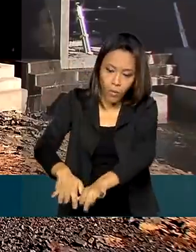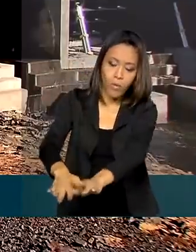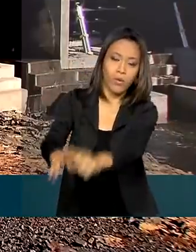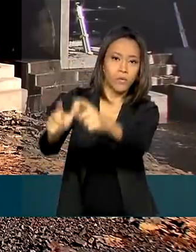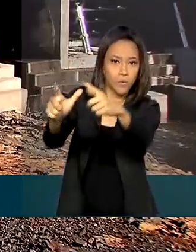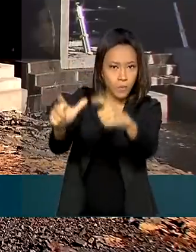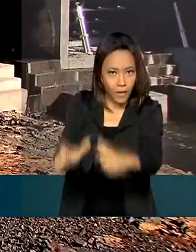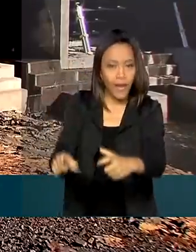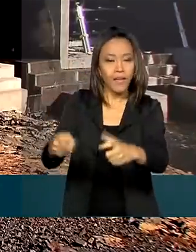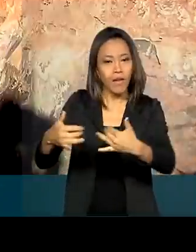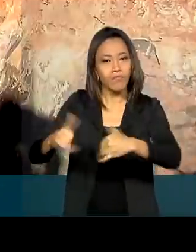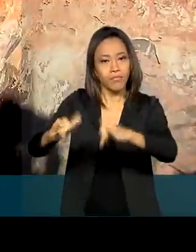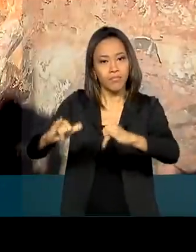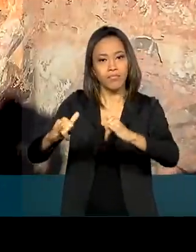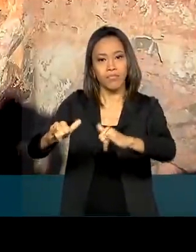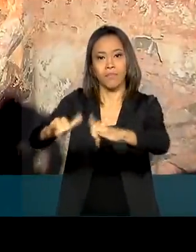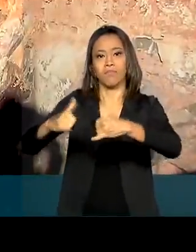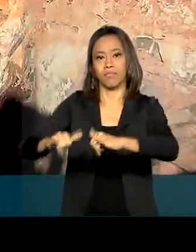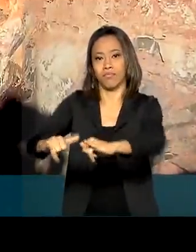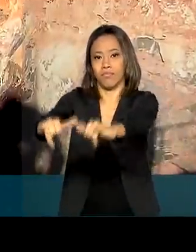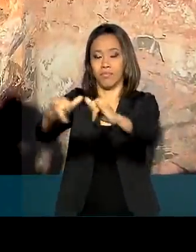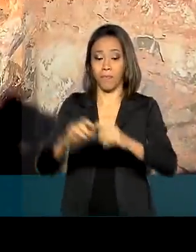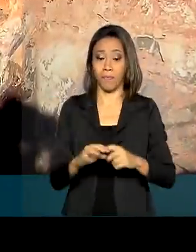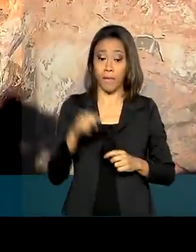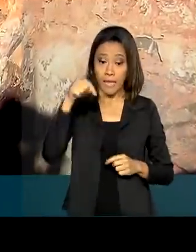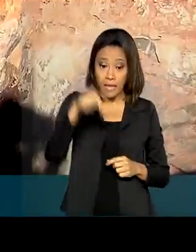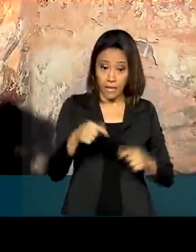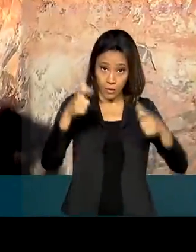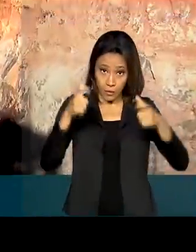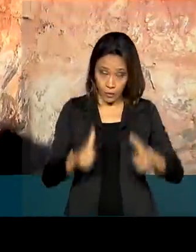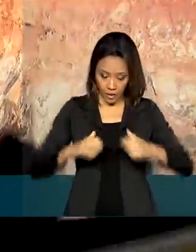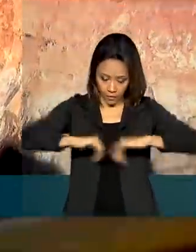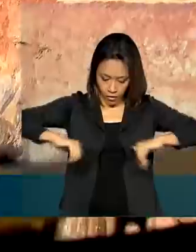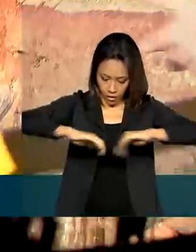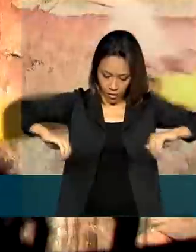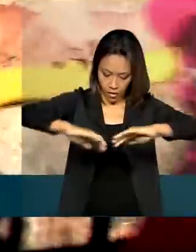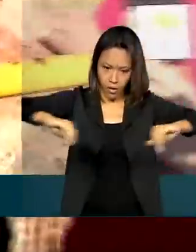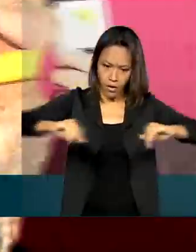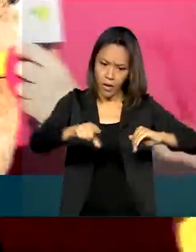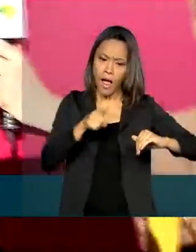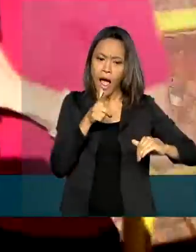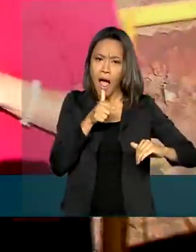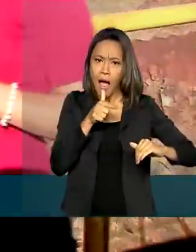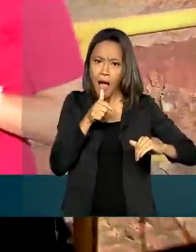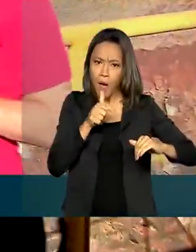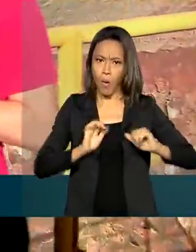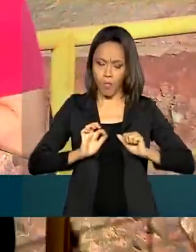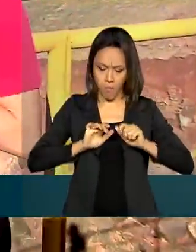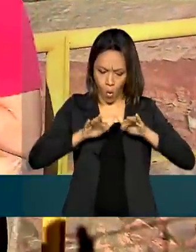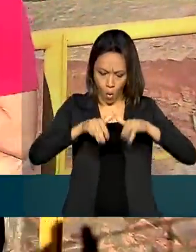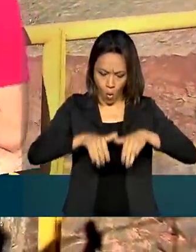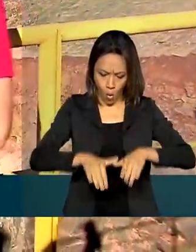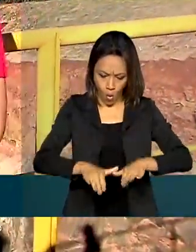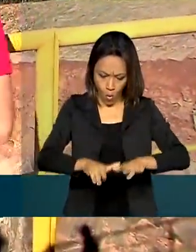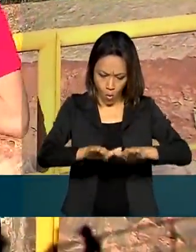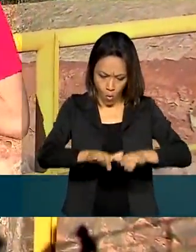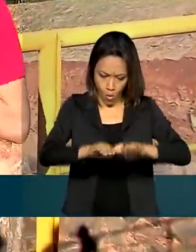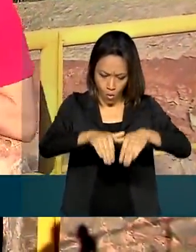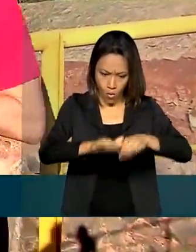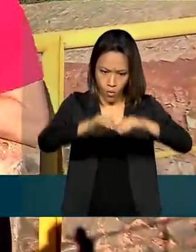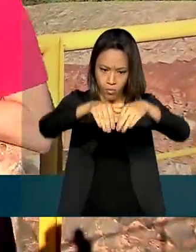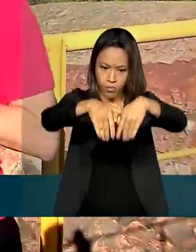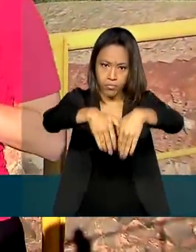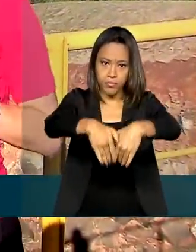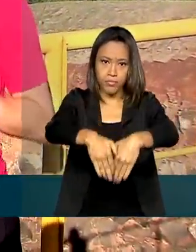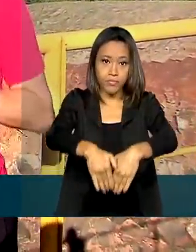e gerar a energia. Neste canal, que foi escavado na rocha, que essa água vai acumular e vai descer até as